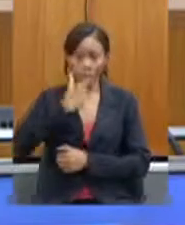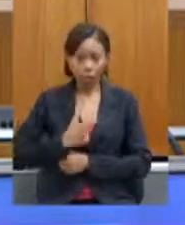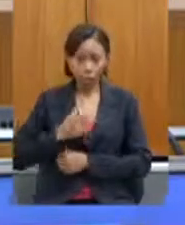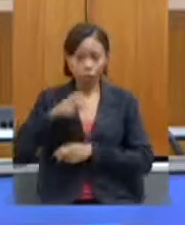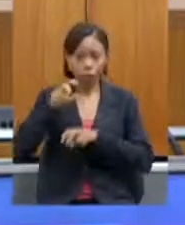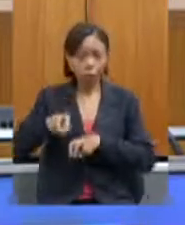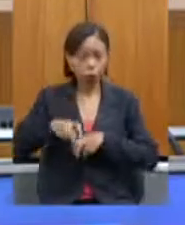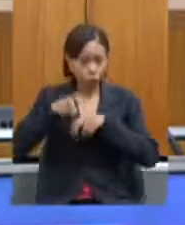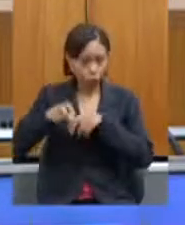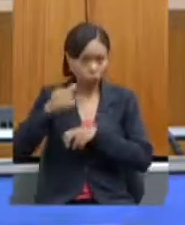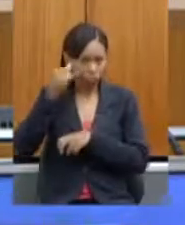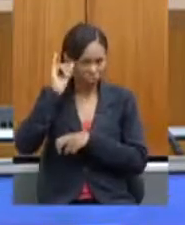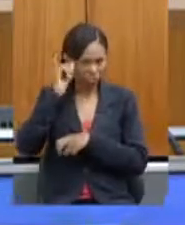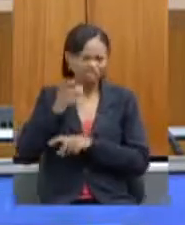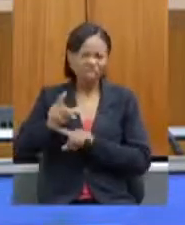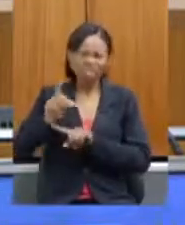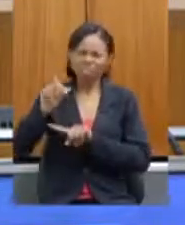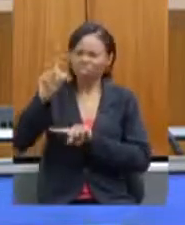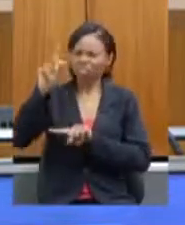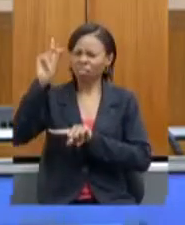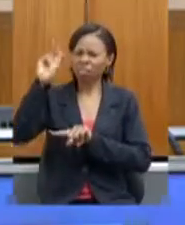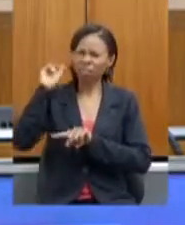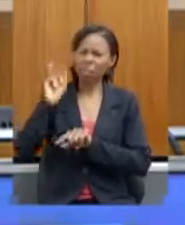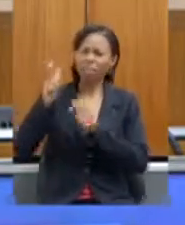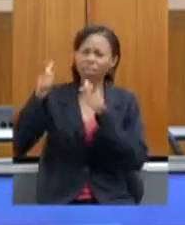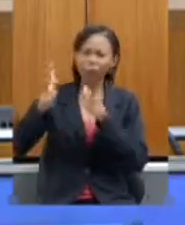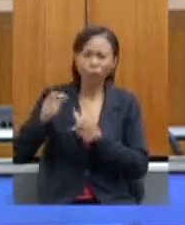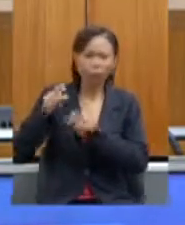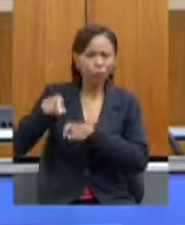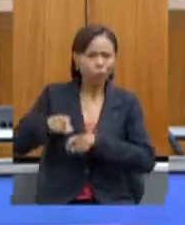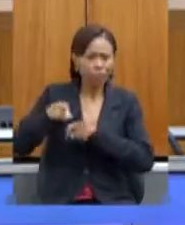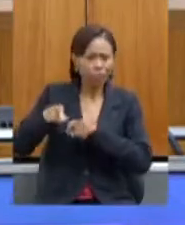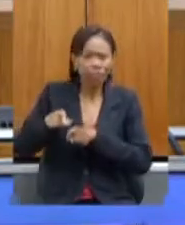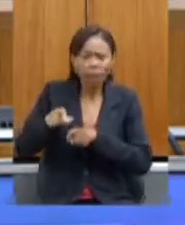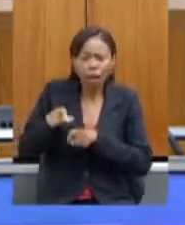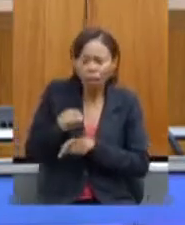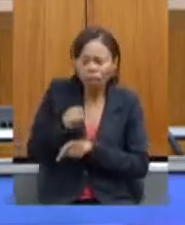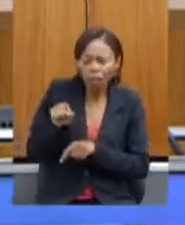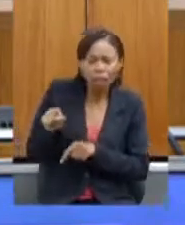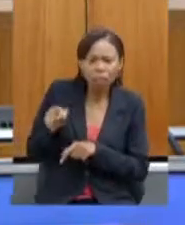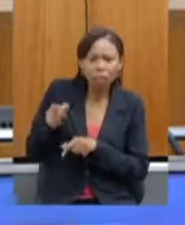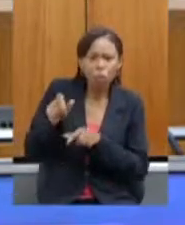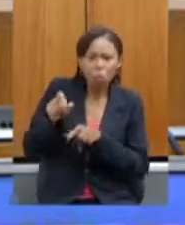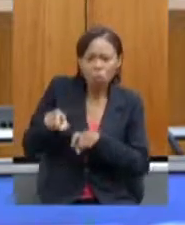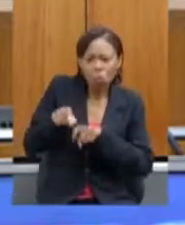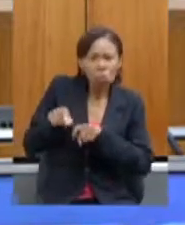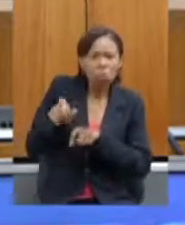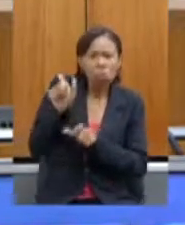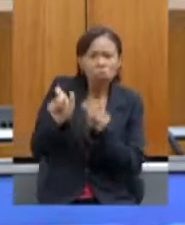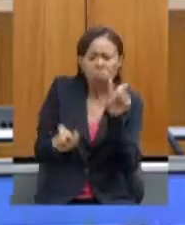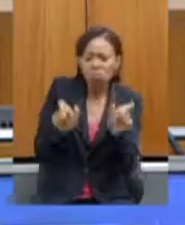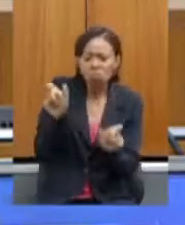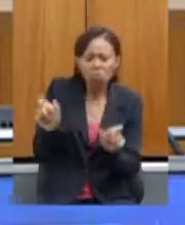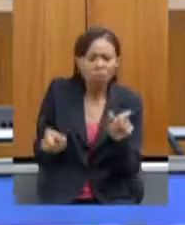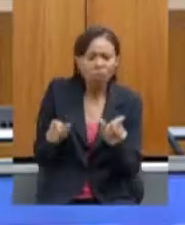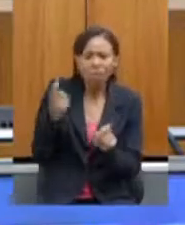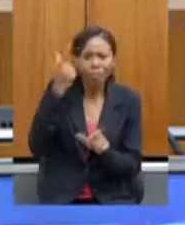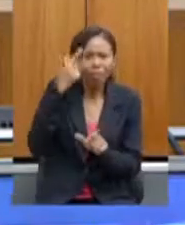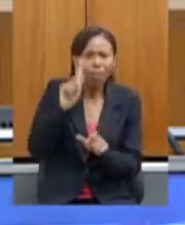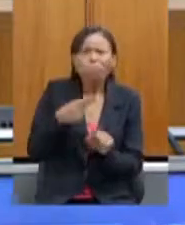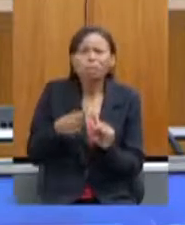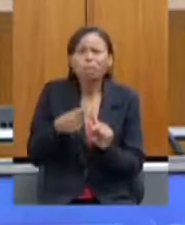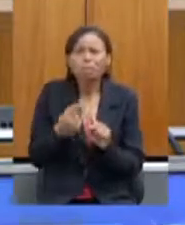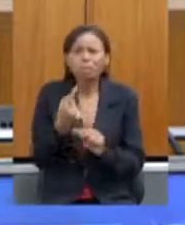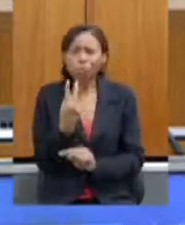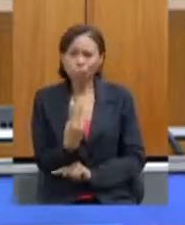vir para o governo lá no campo produtor não entende muito bem porque nós temos duas empresas com o mesmo objetivo então